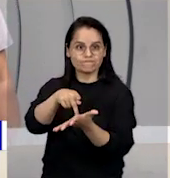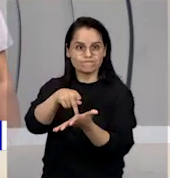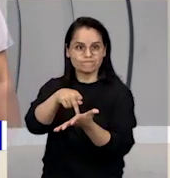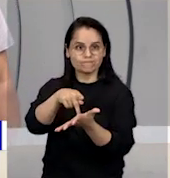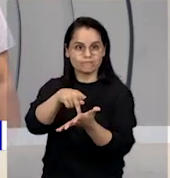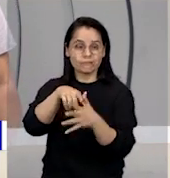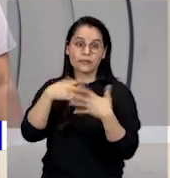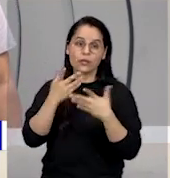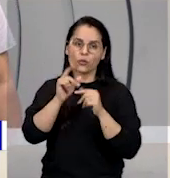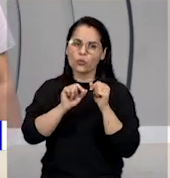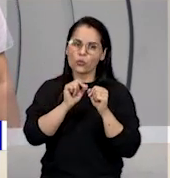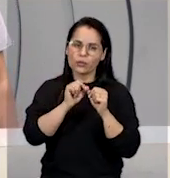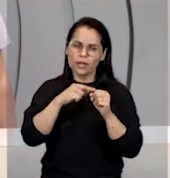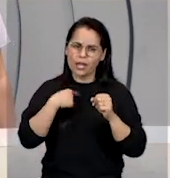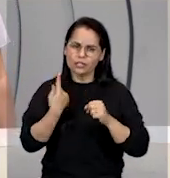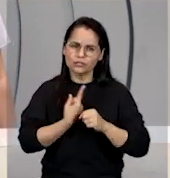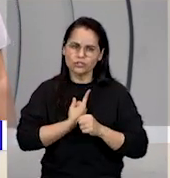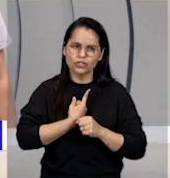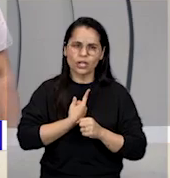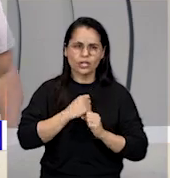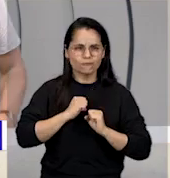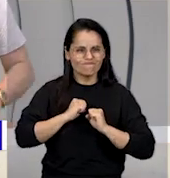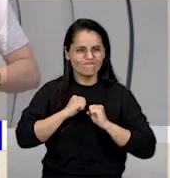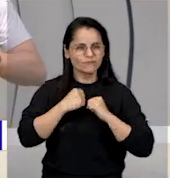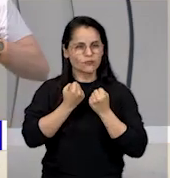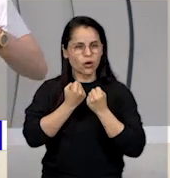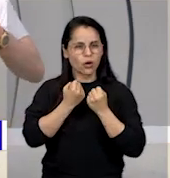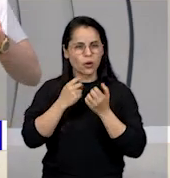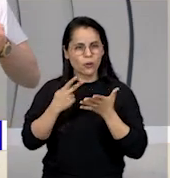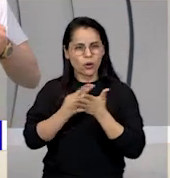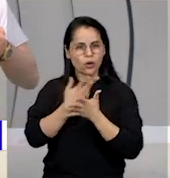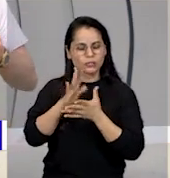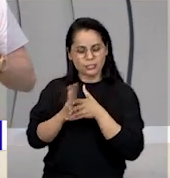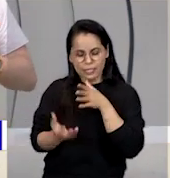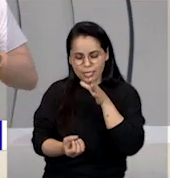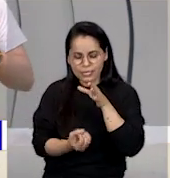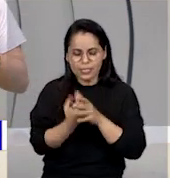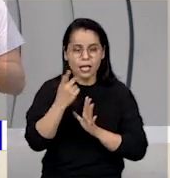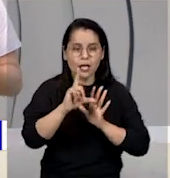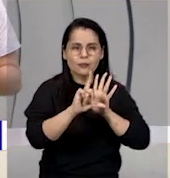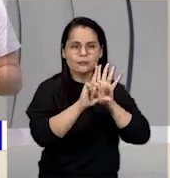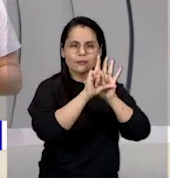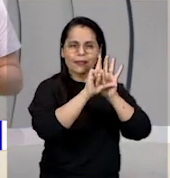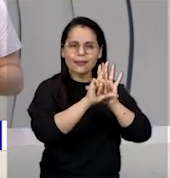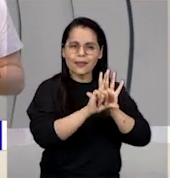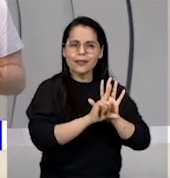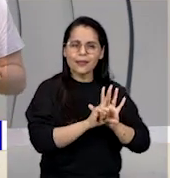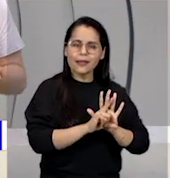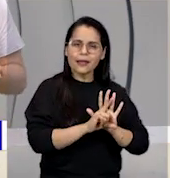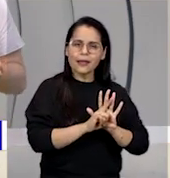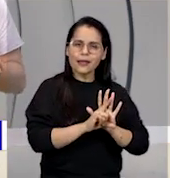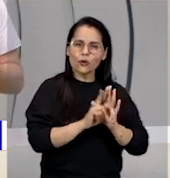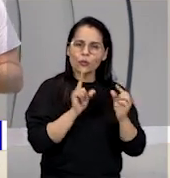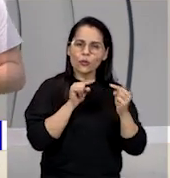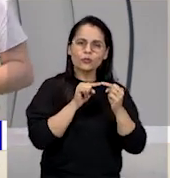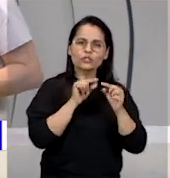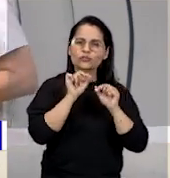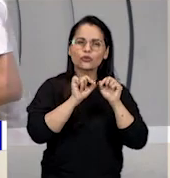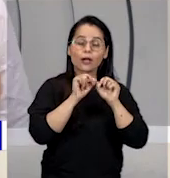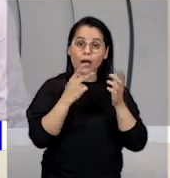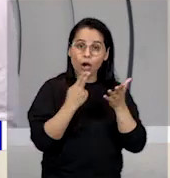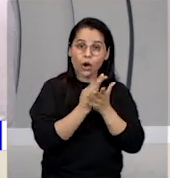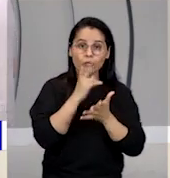Então a gente trabalha para que isso aconteça. Nós criamos leis para que isso aconteça. Ok?